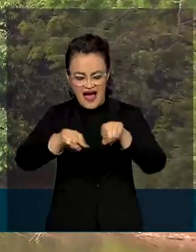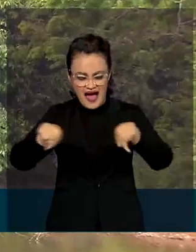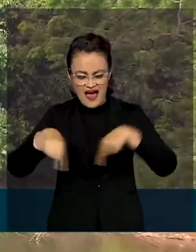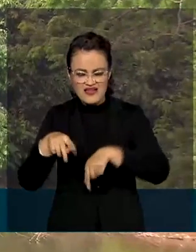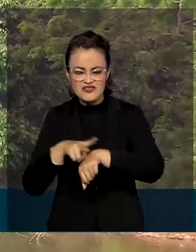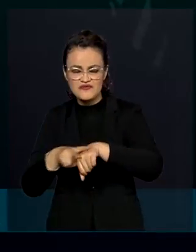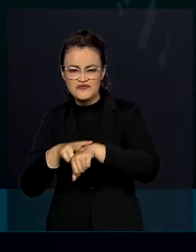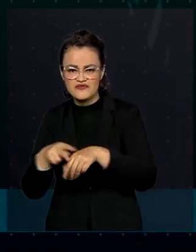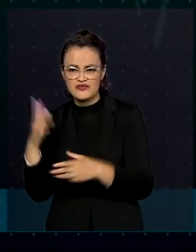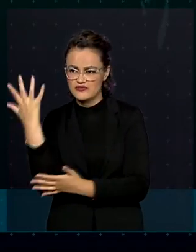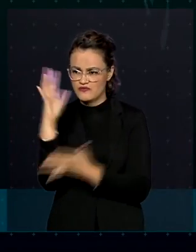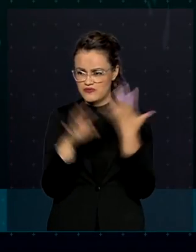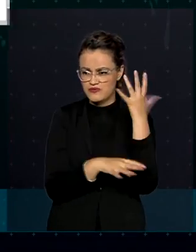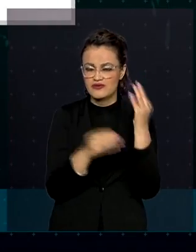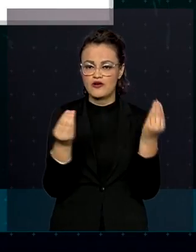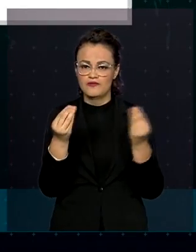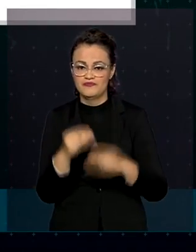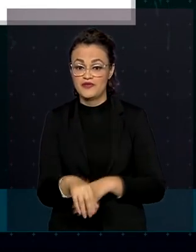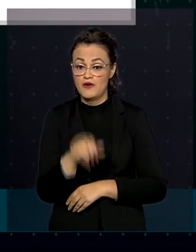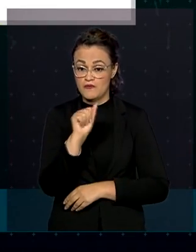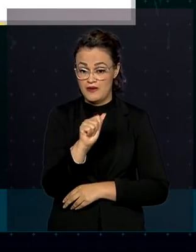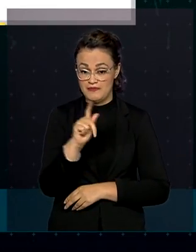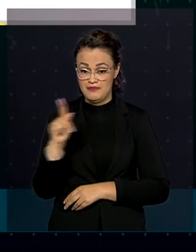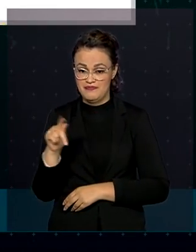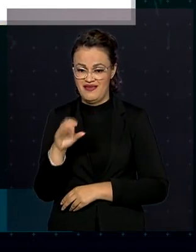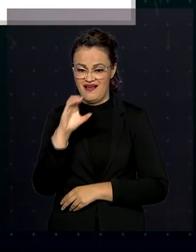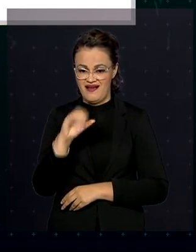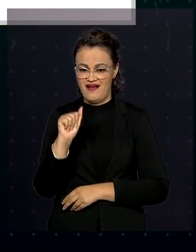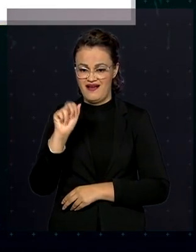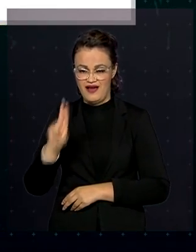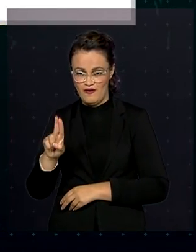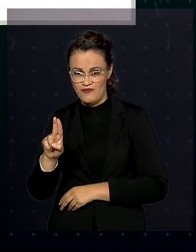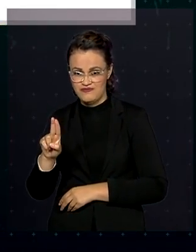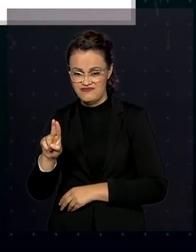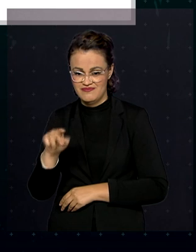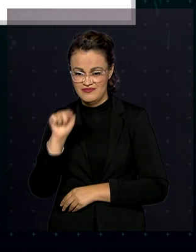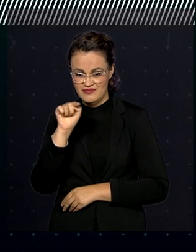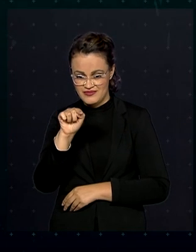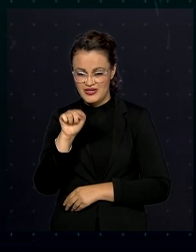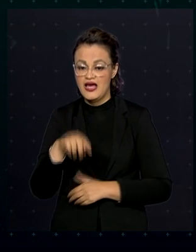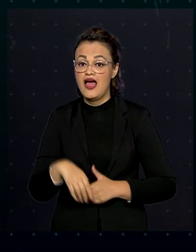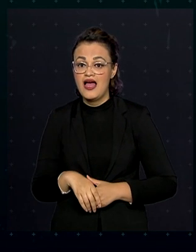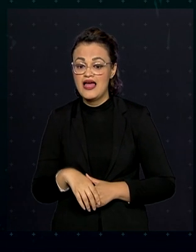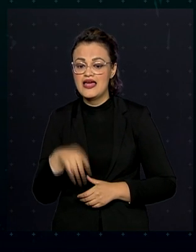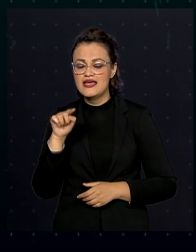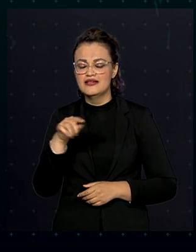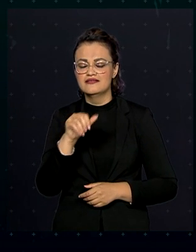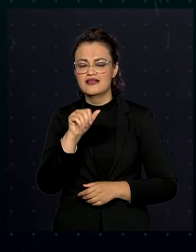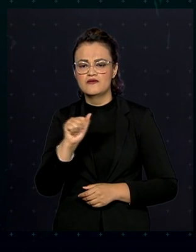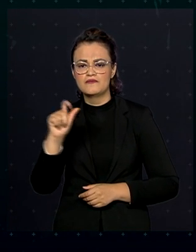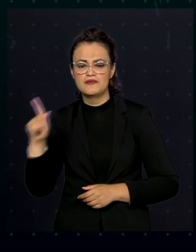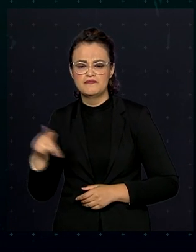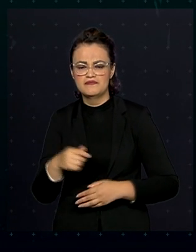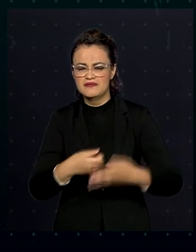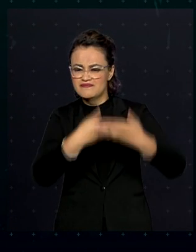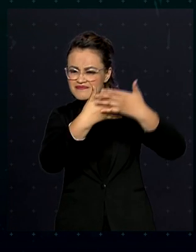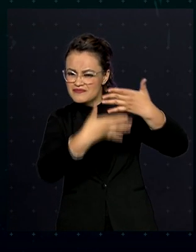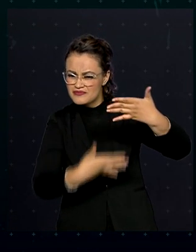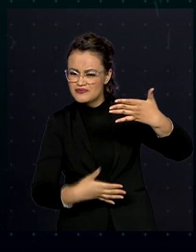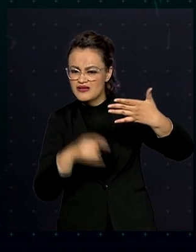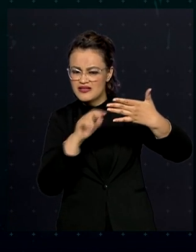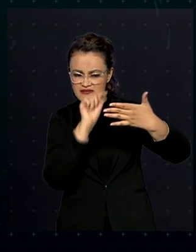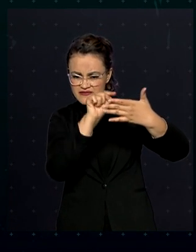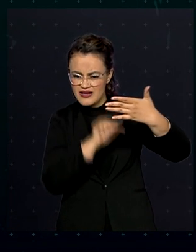áreas verdes. O aplicativo CAL, Cadastro Ambiental Urbano, inclui a ficha completa de